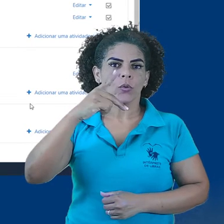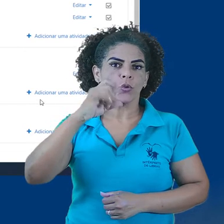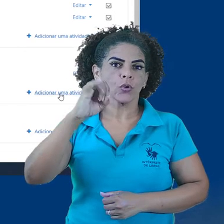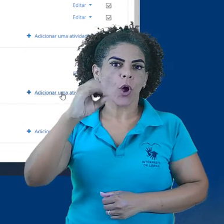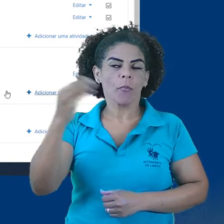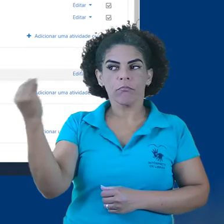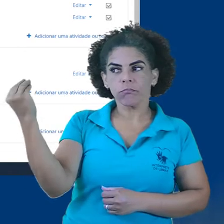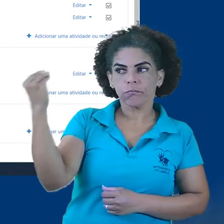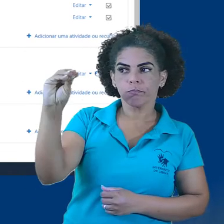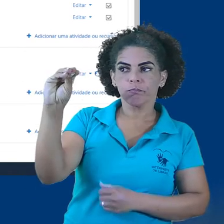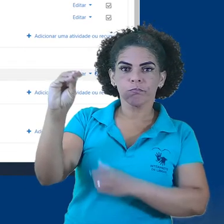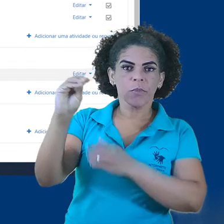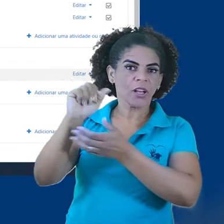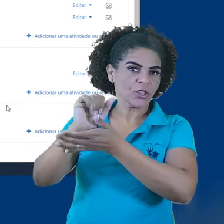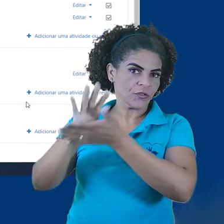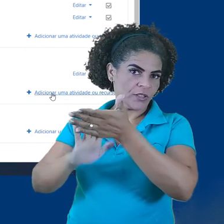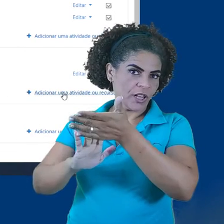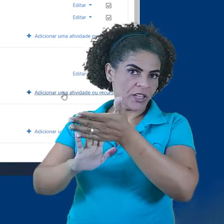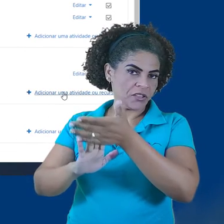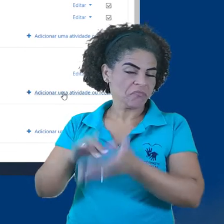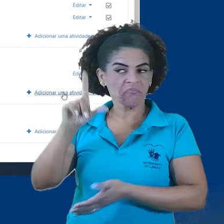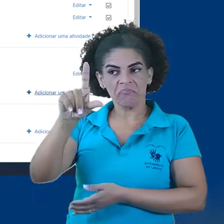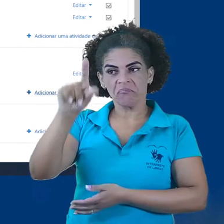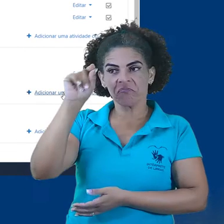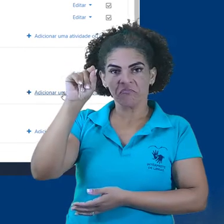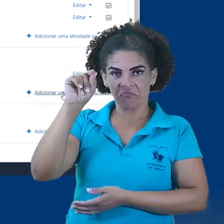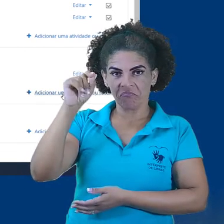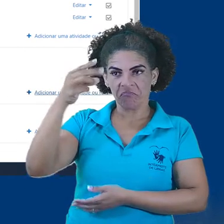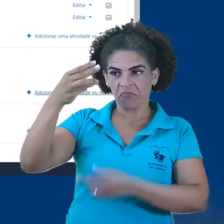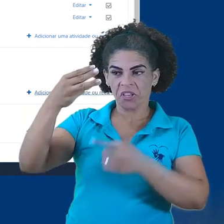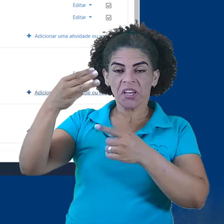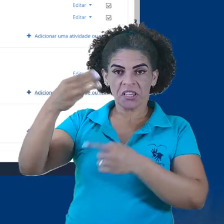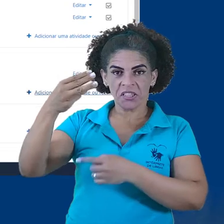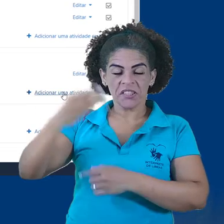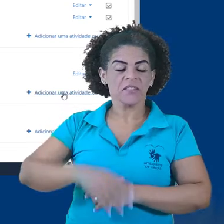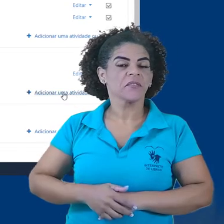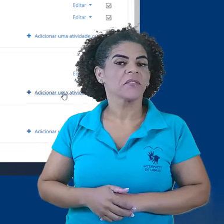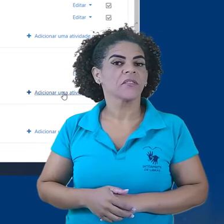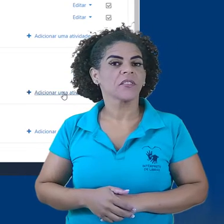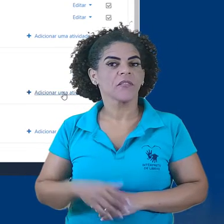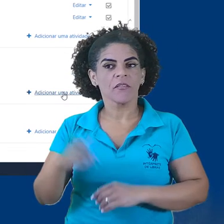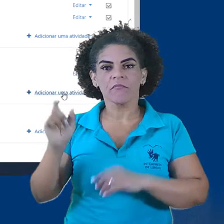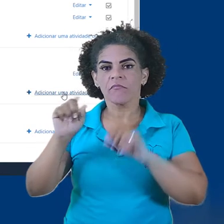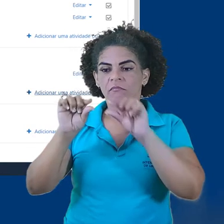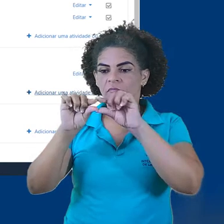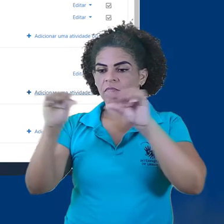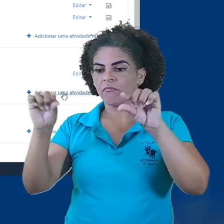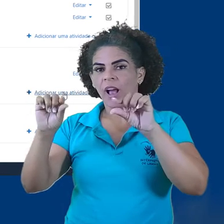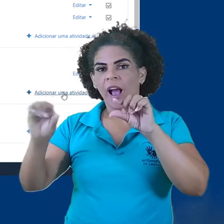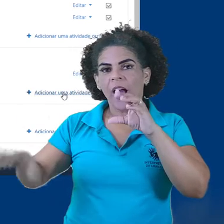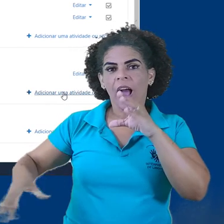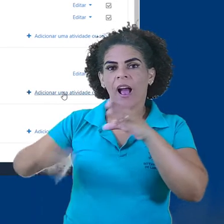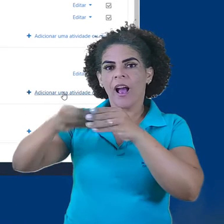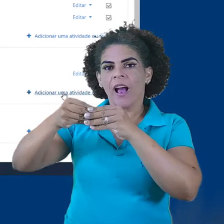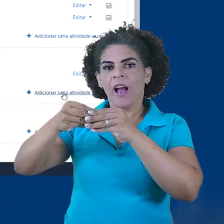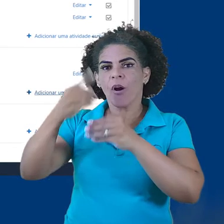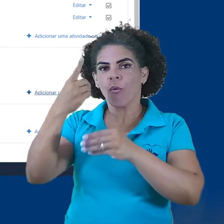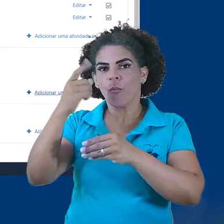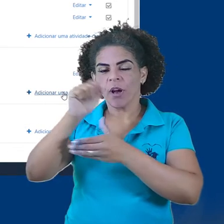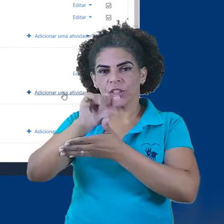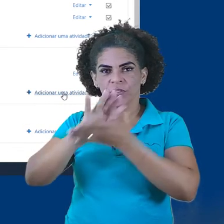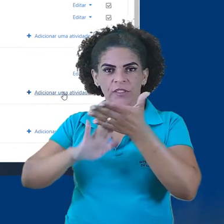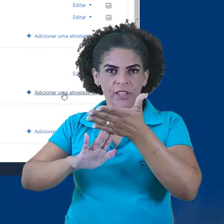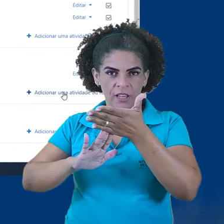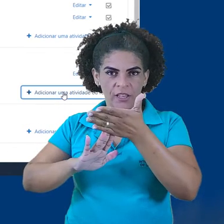inserida. Escolheremos o tópico 3 e vamos clicar no link Adicionar uma atividade ou